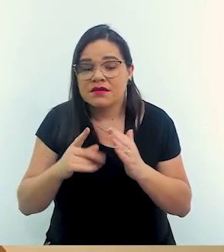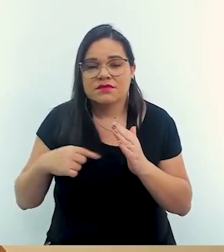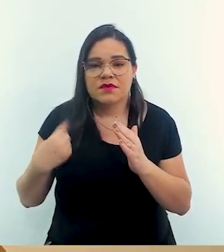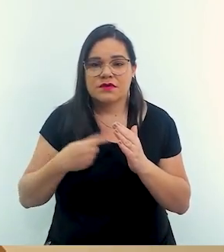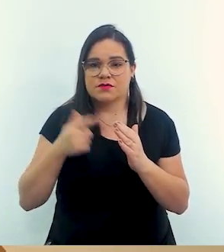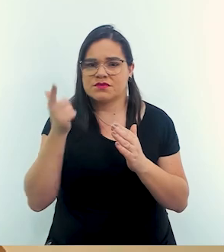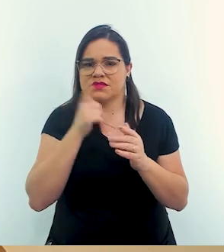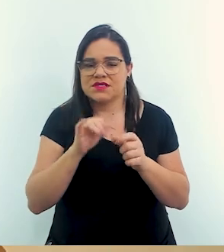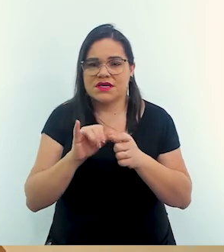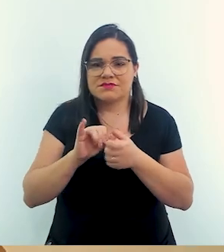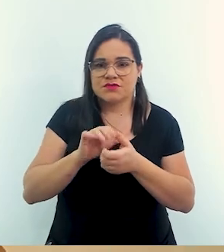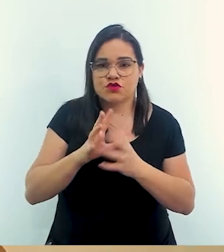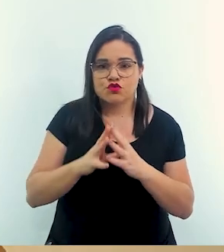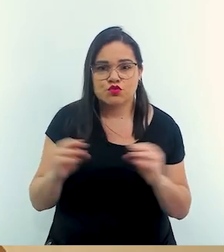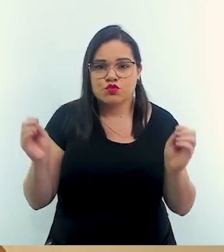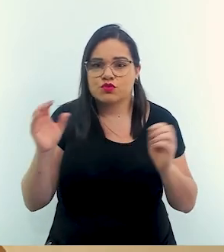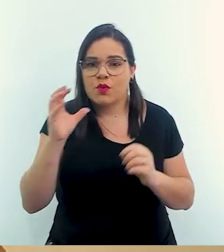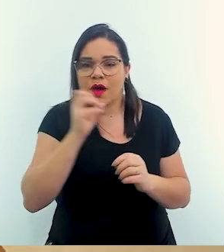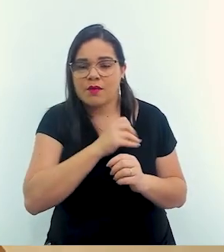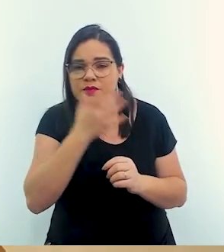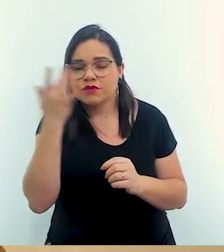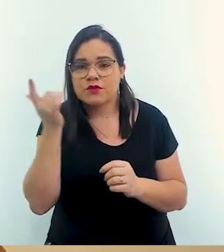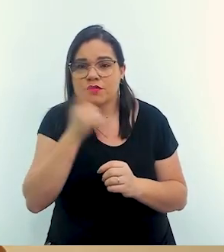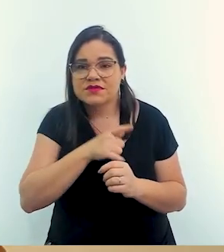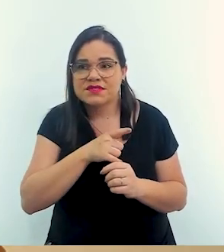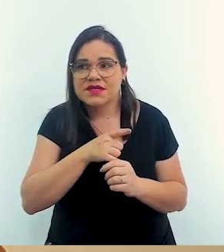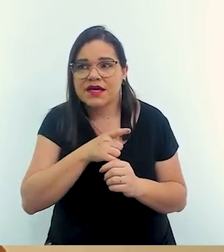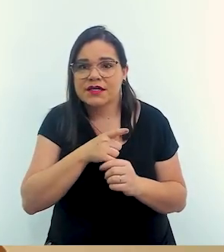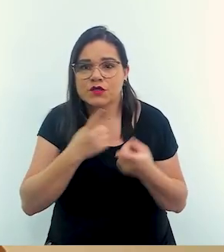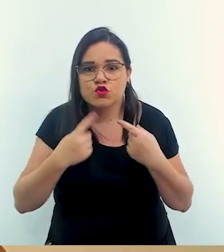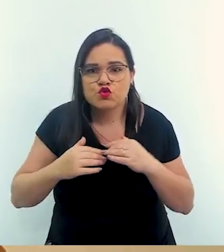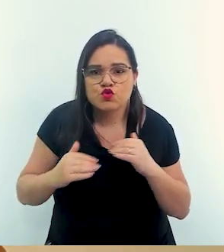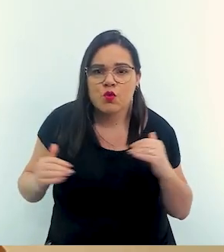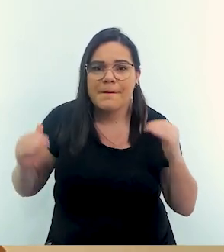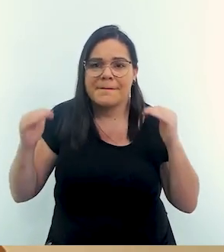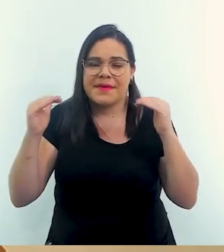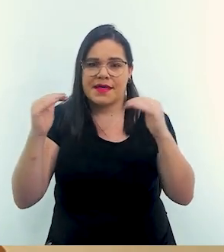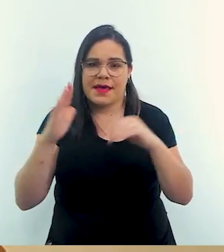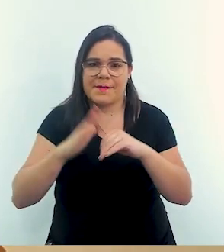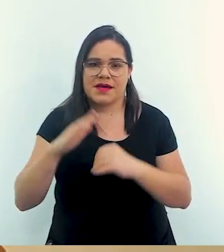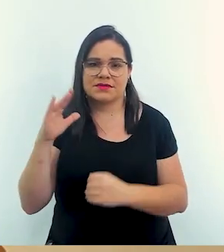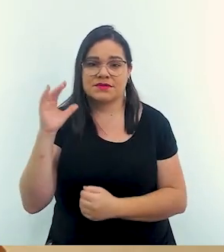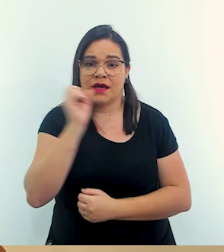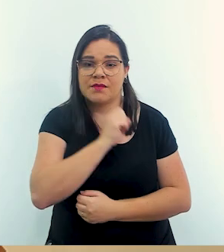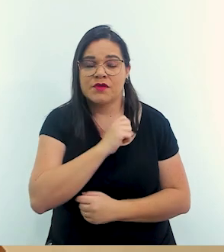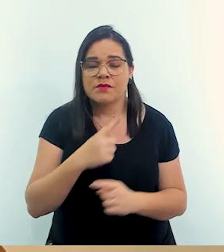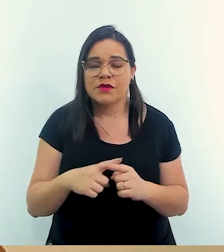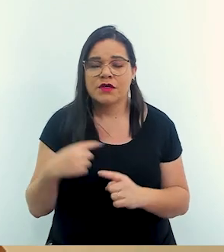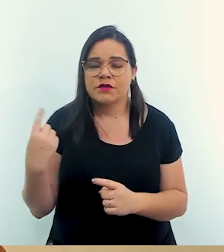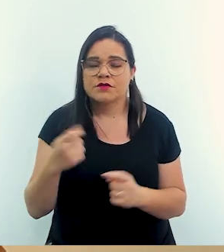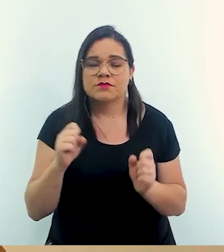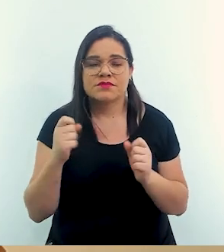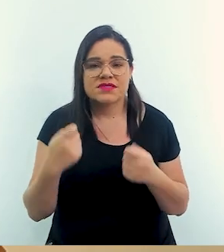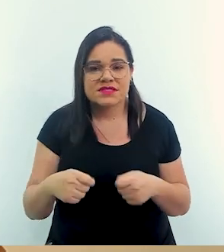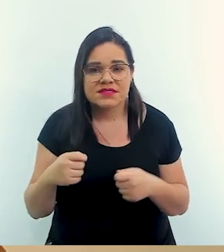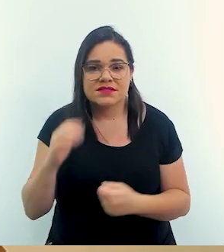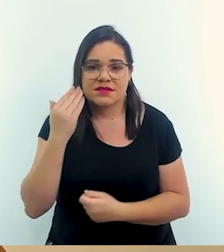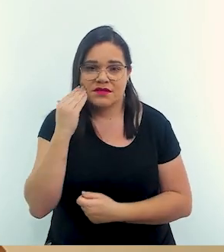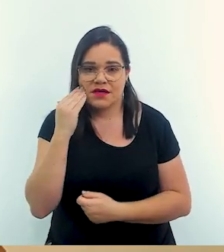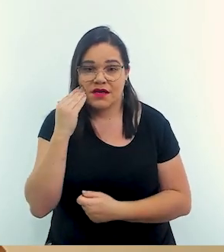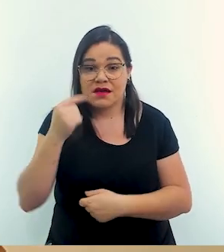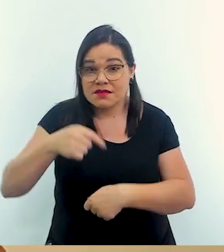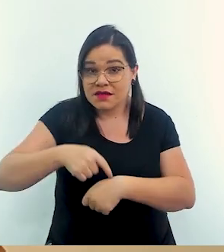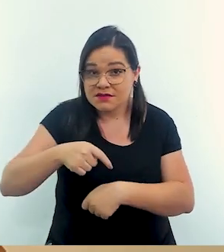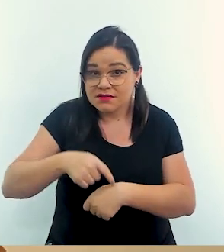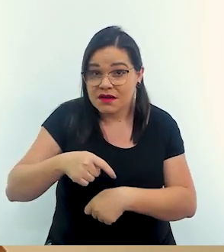para que a haja rápido e essas pessoas consigam superar o mais rápido possível porque a gente tem que entender que